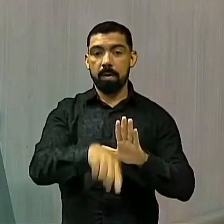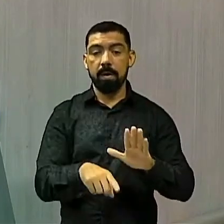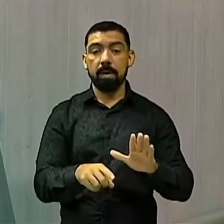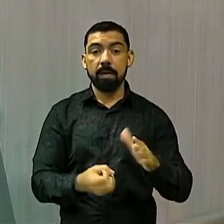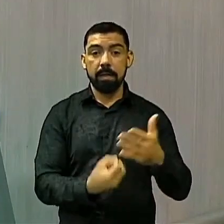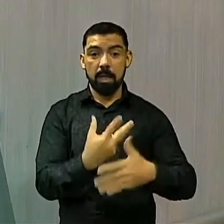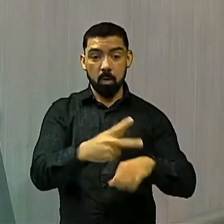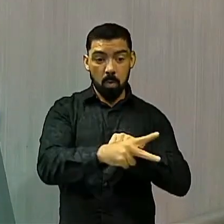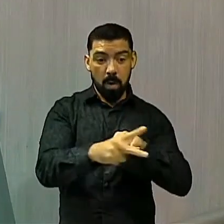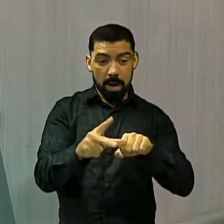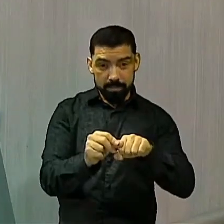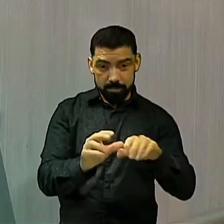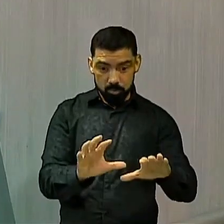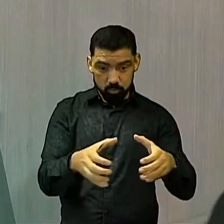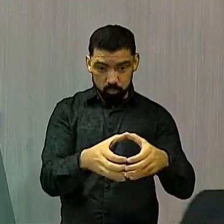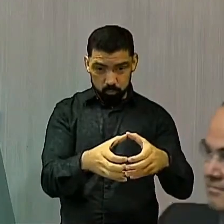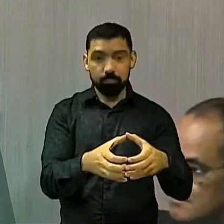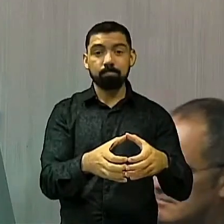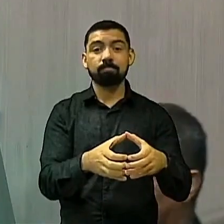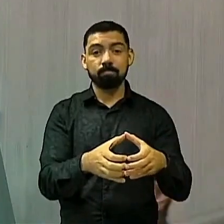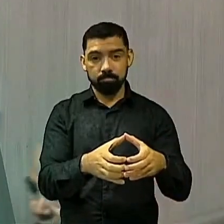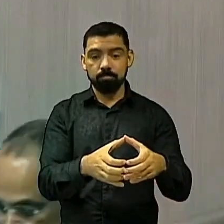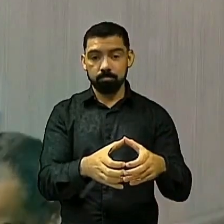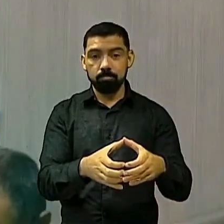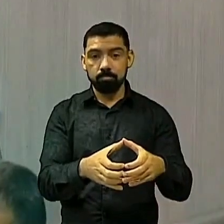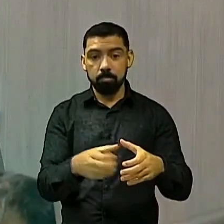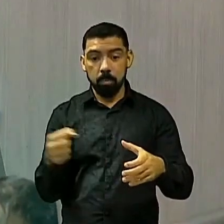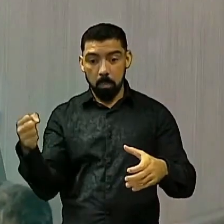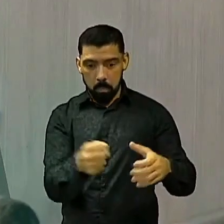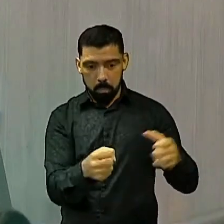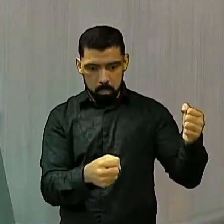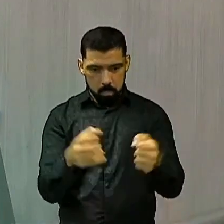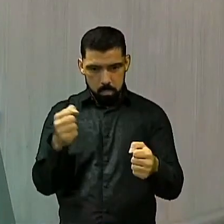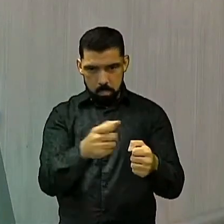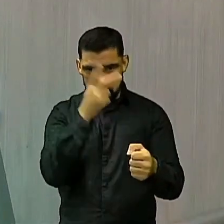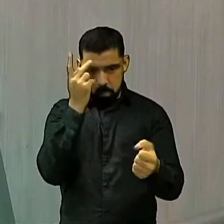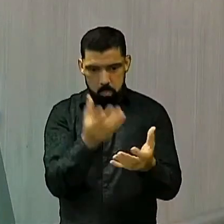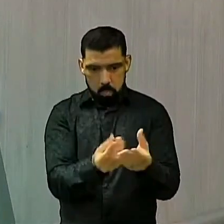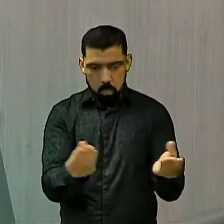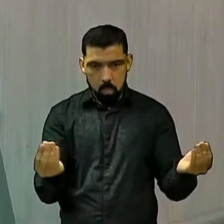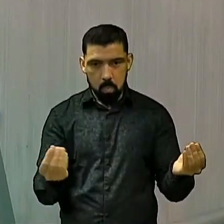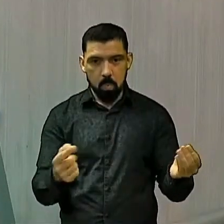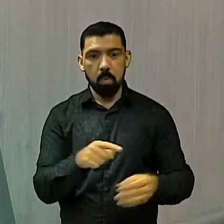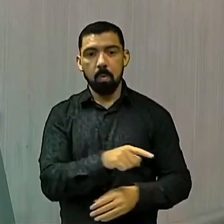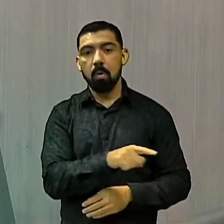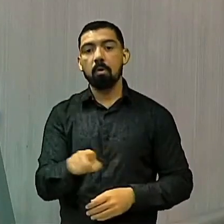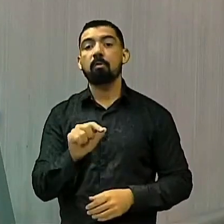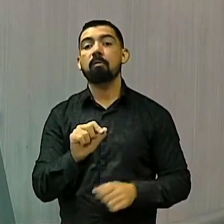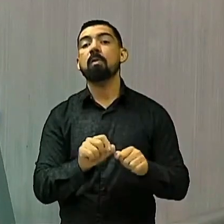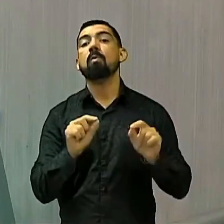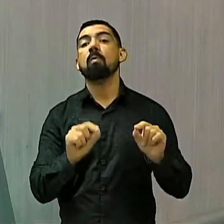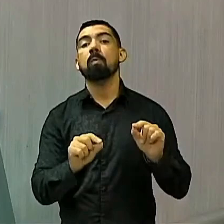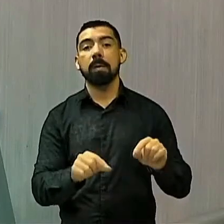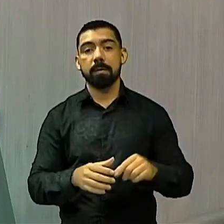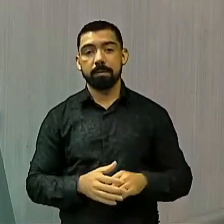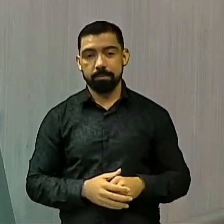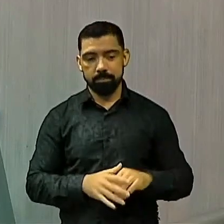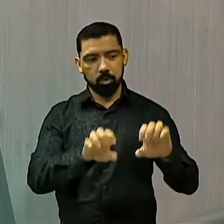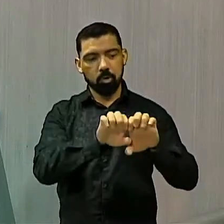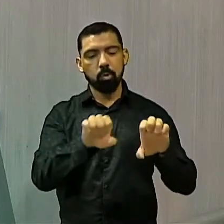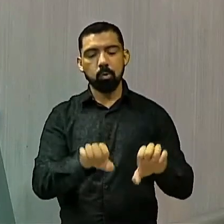e no gabinete colocar um monte de gente para fazer estruturas